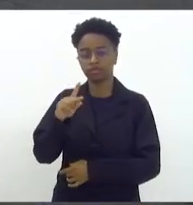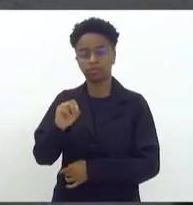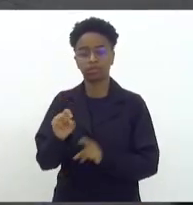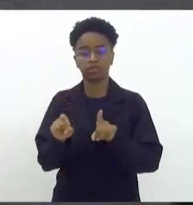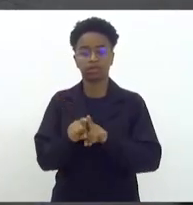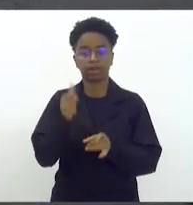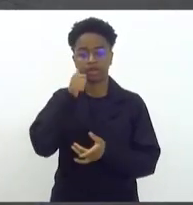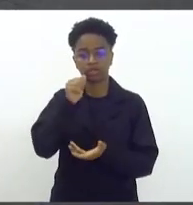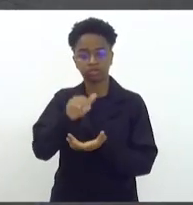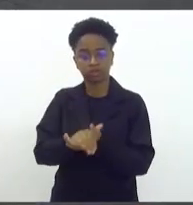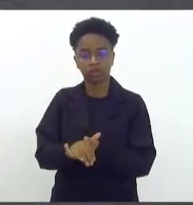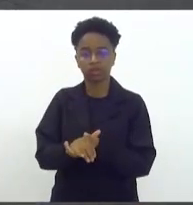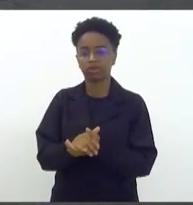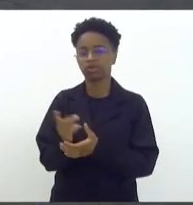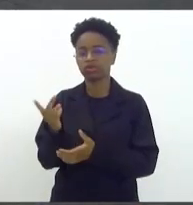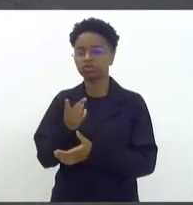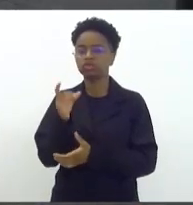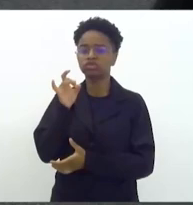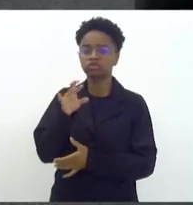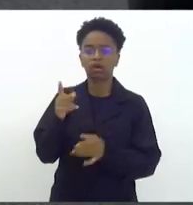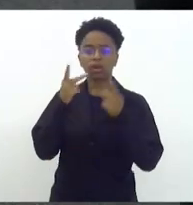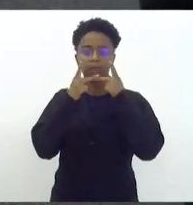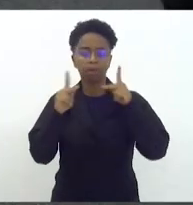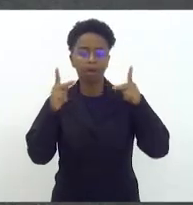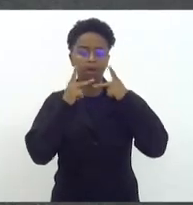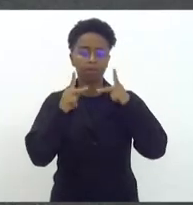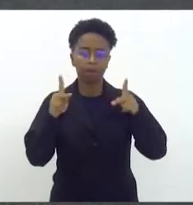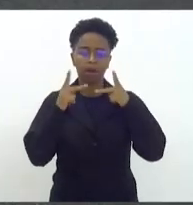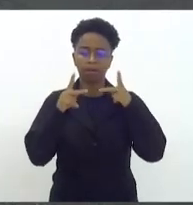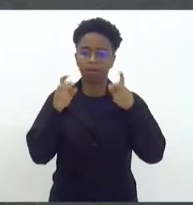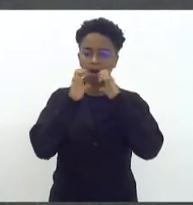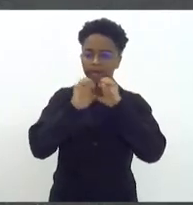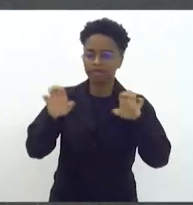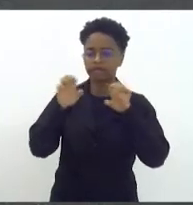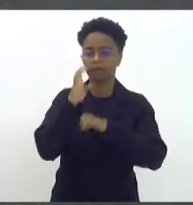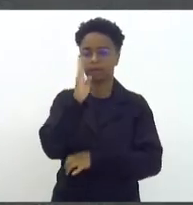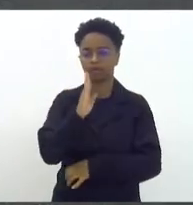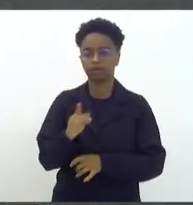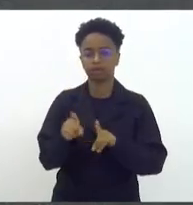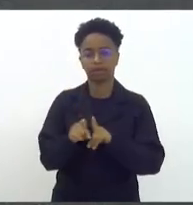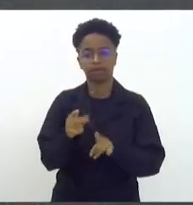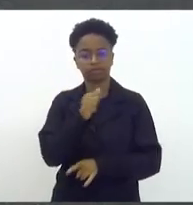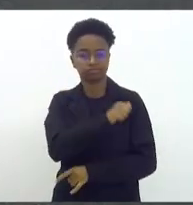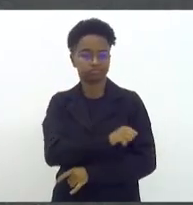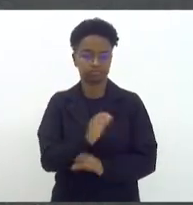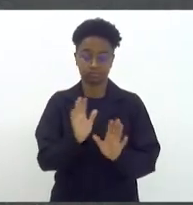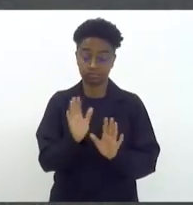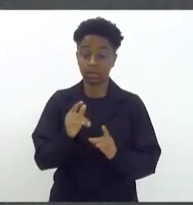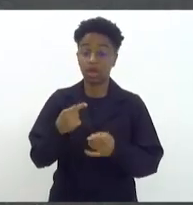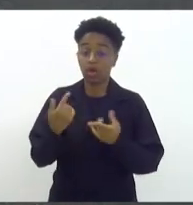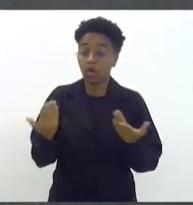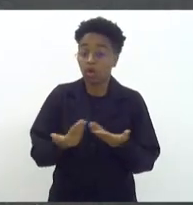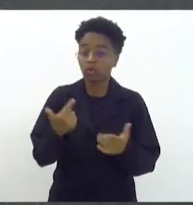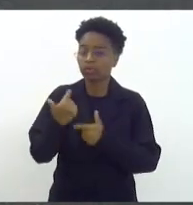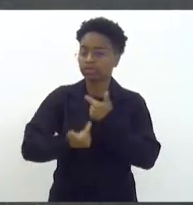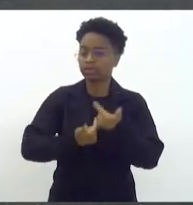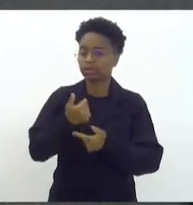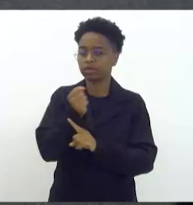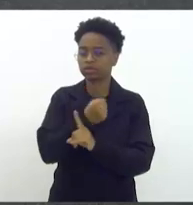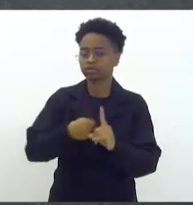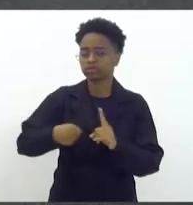eles vão muito além de pregar o Evangelho no Brasil, no Rio de Janeiro. O Bispo Abner hoje tem um trabalho social